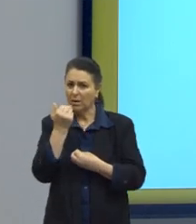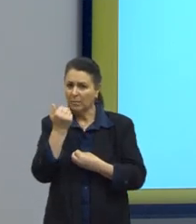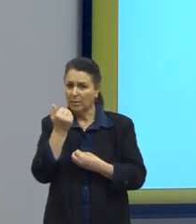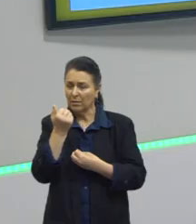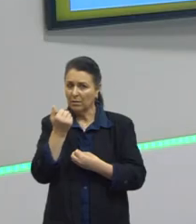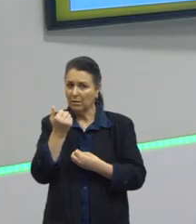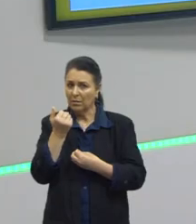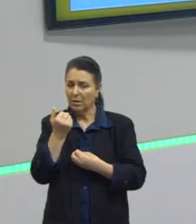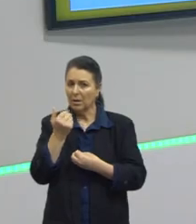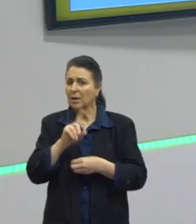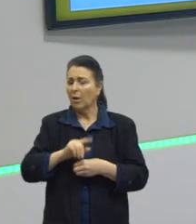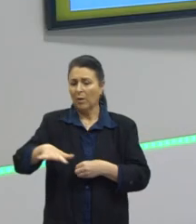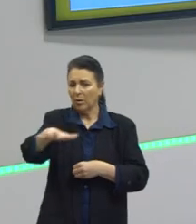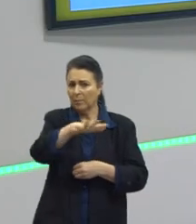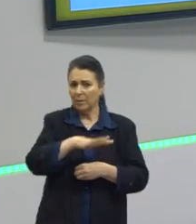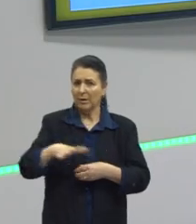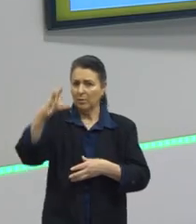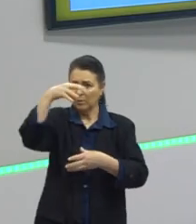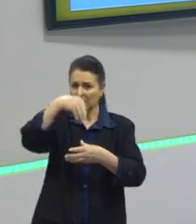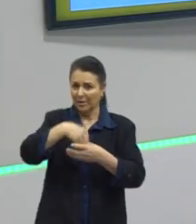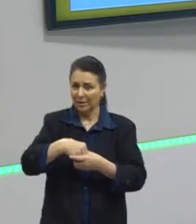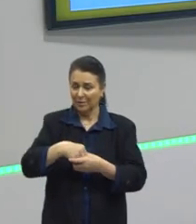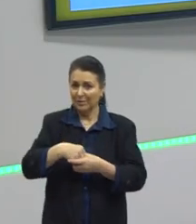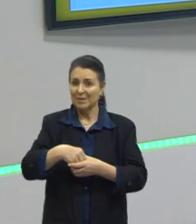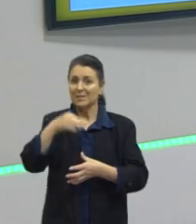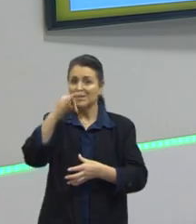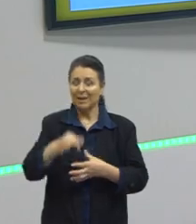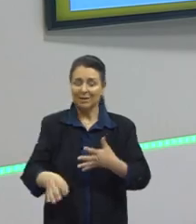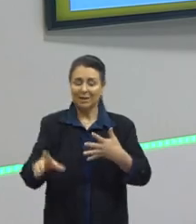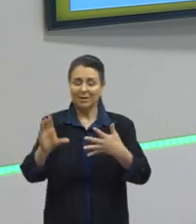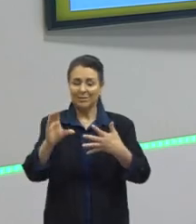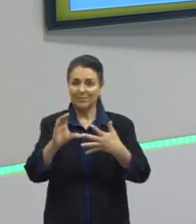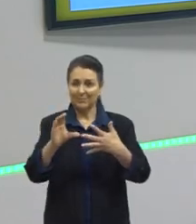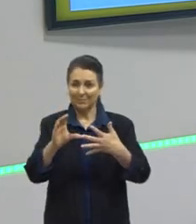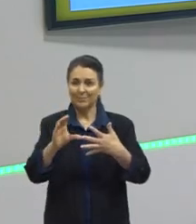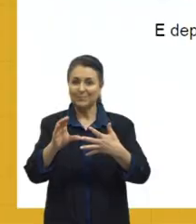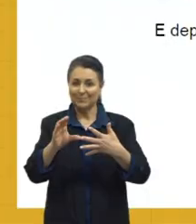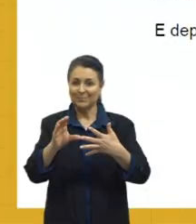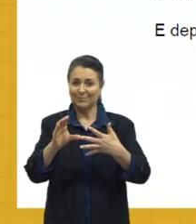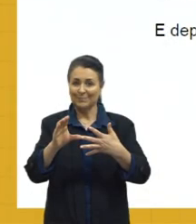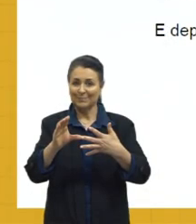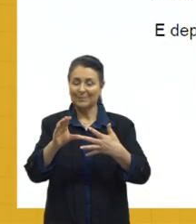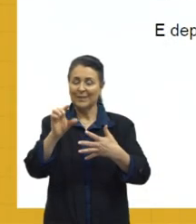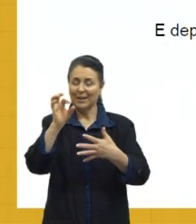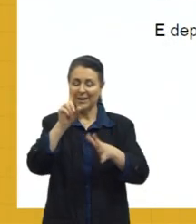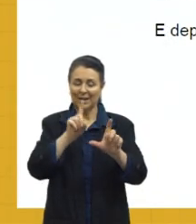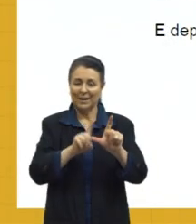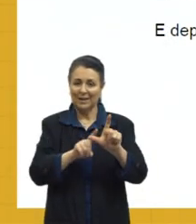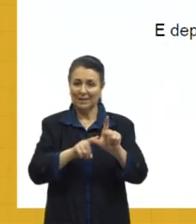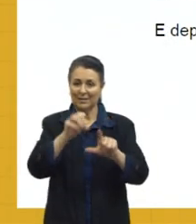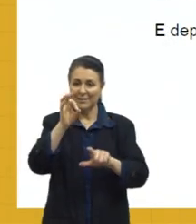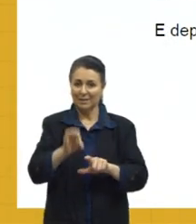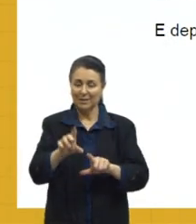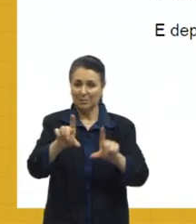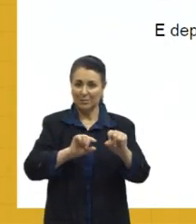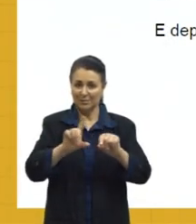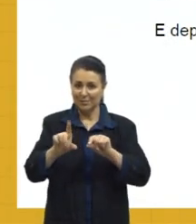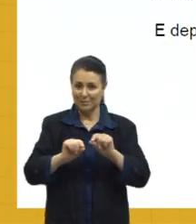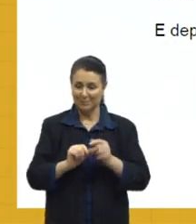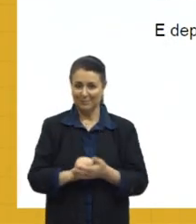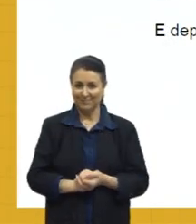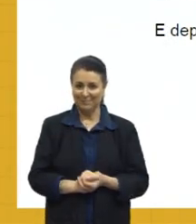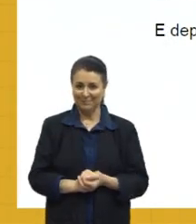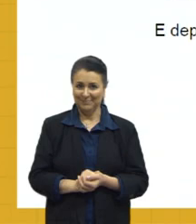mercado interno e a gente vai ficar justamente com a C, apropriação imperialista dos recursos territoriais, tá? Pessoal,